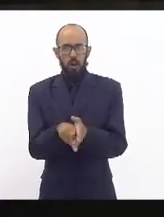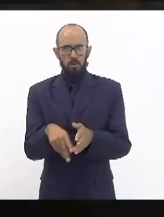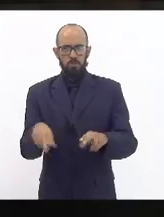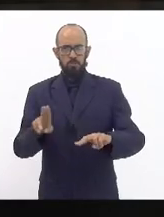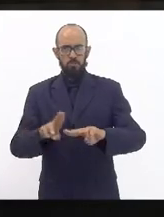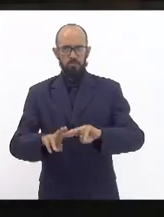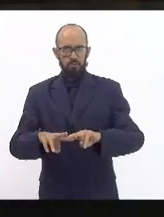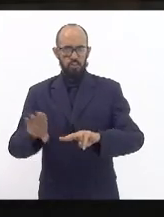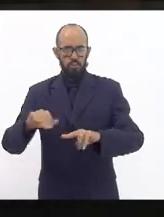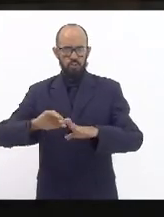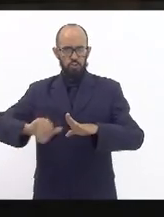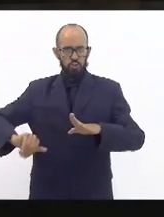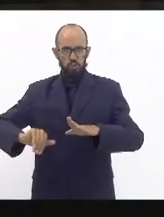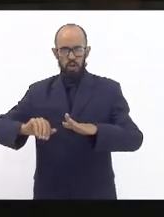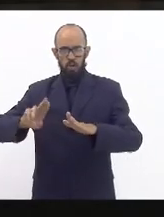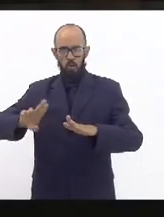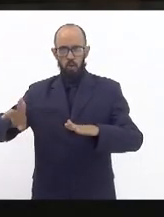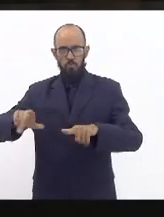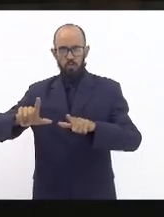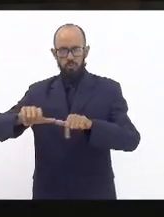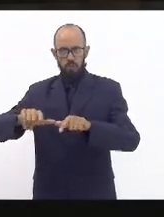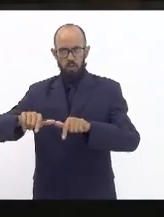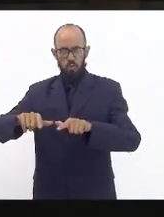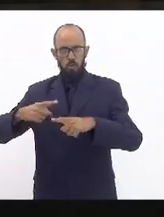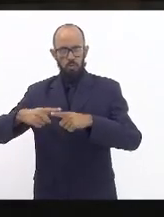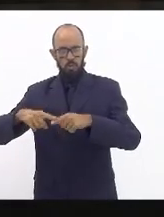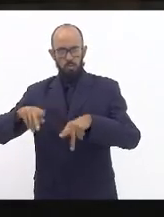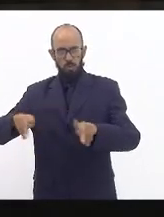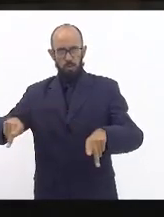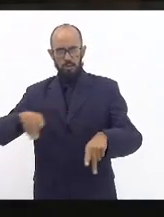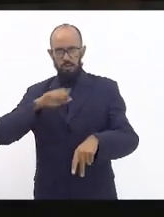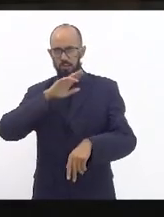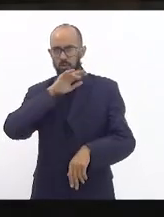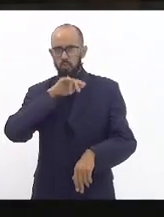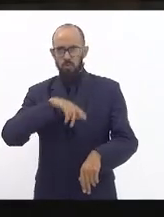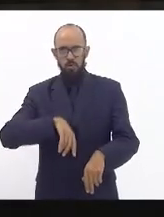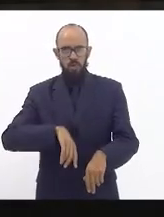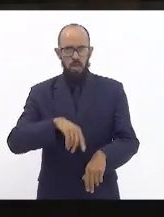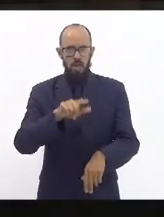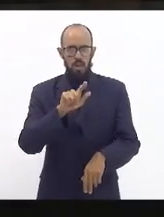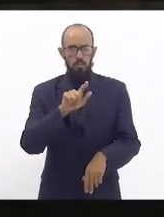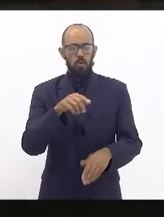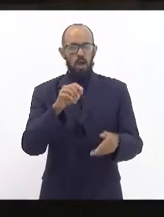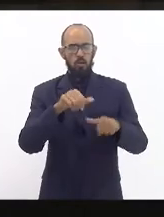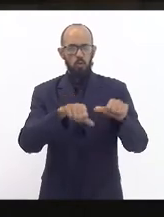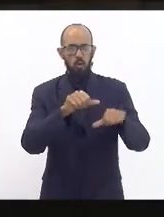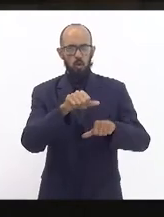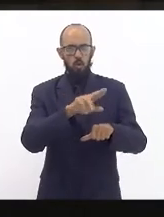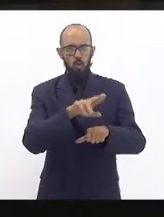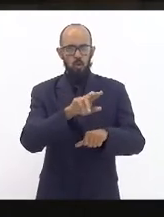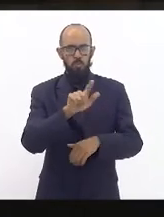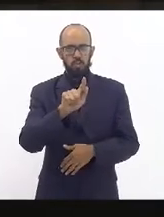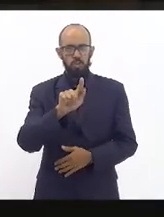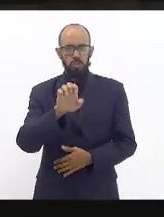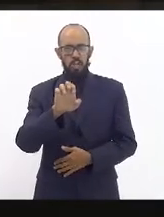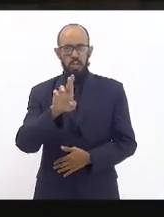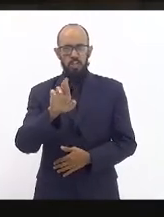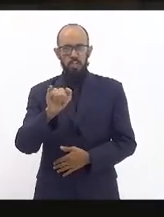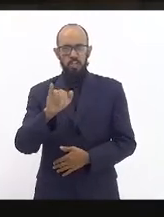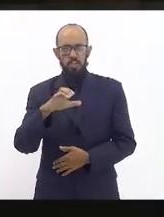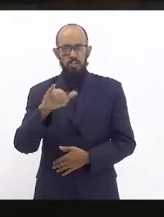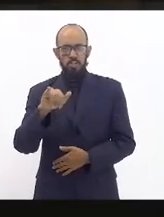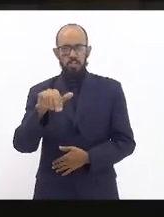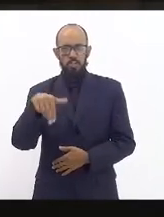tira o nome de Bangu que o papel de Bangu está chateado então botaram o nome de Gereicinó aí botaram lá Gereicinó são nove complexos